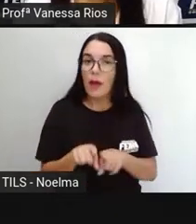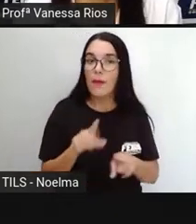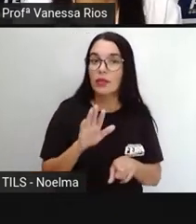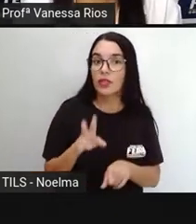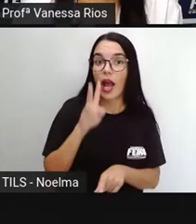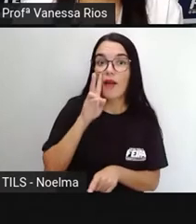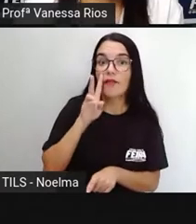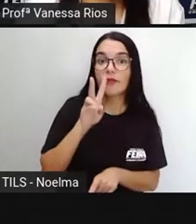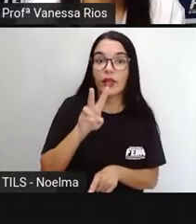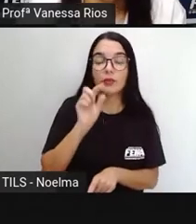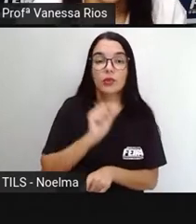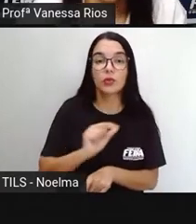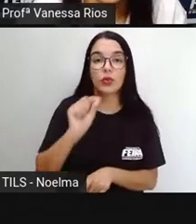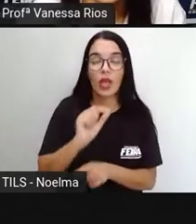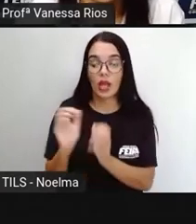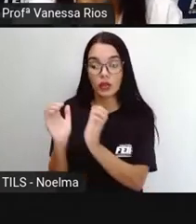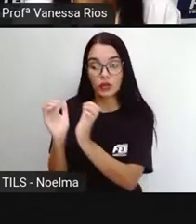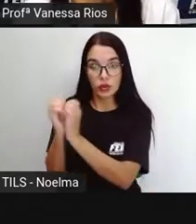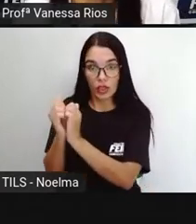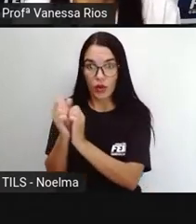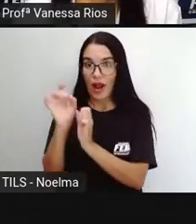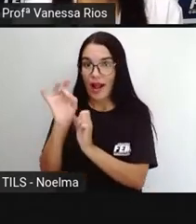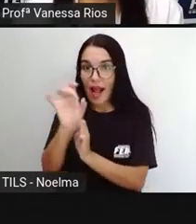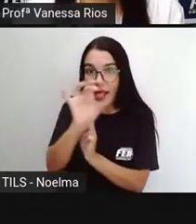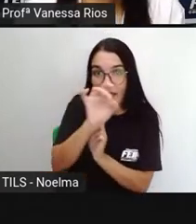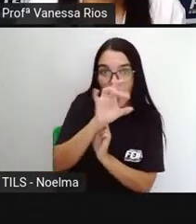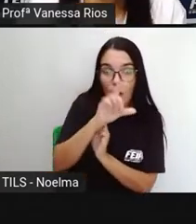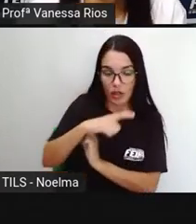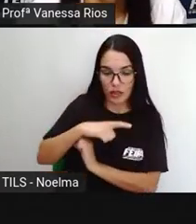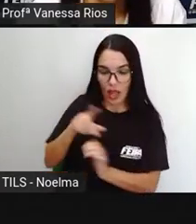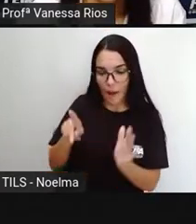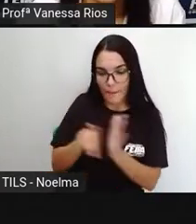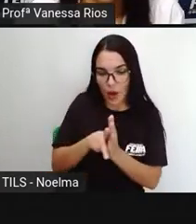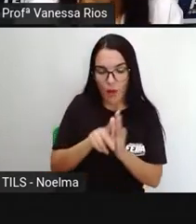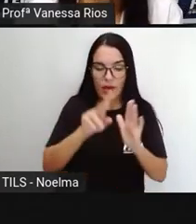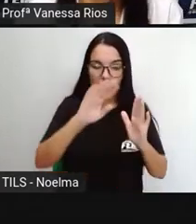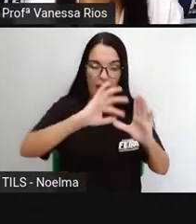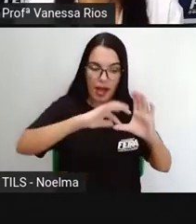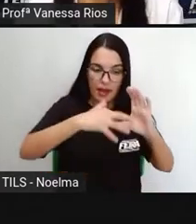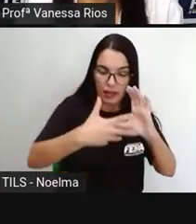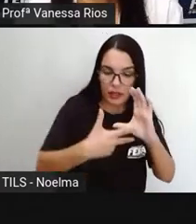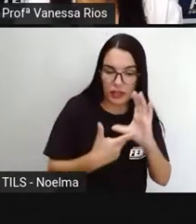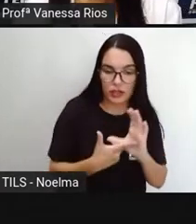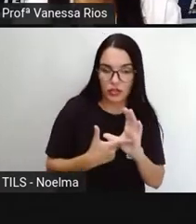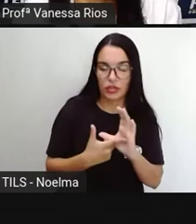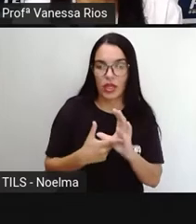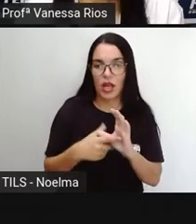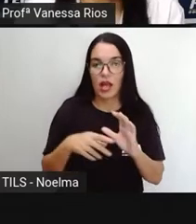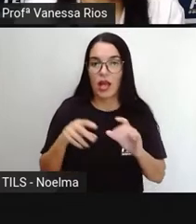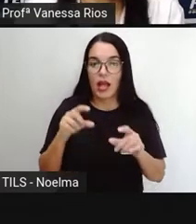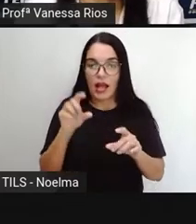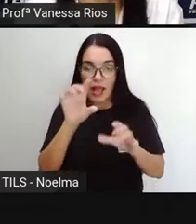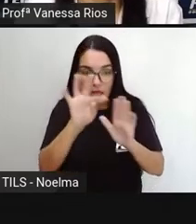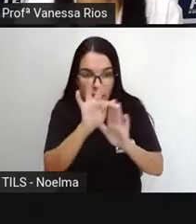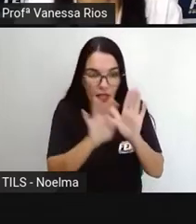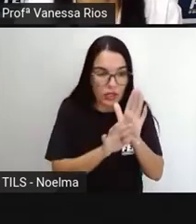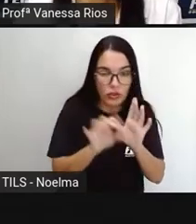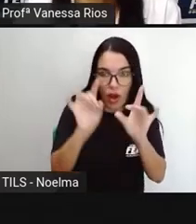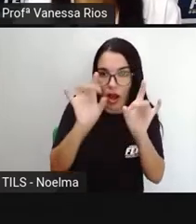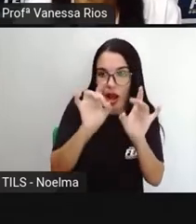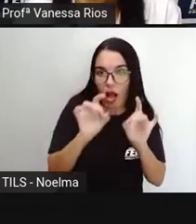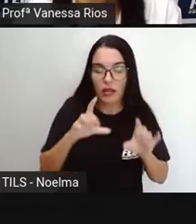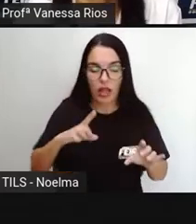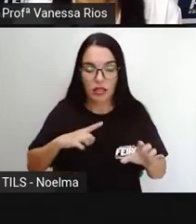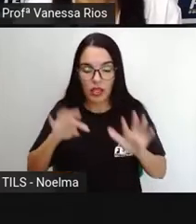textual tem as suas próprias características, tem a sua própria estrutura, e a gente percebe que isso está relacionado